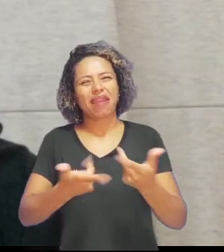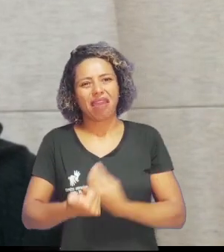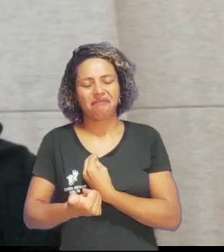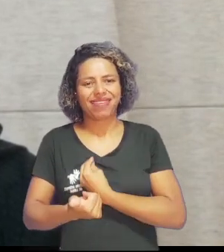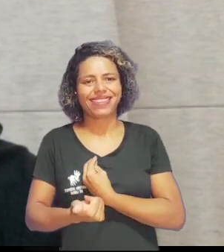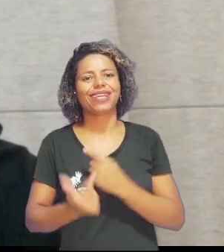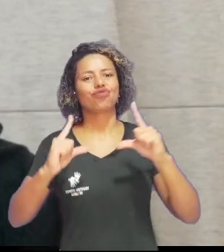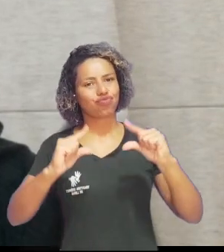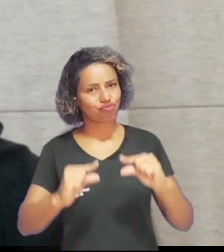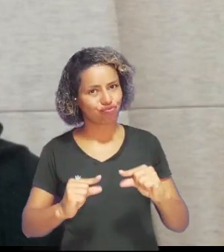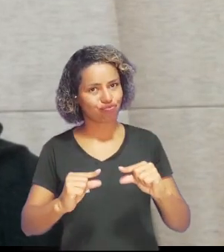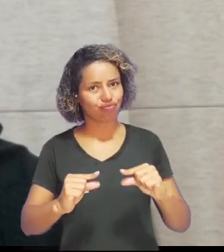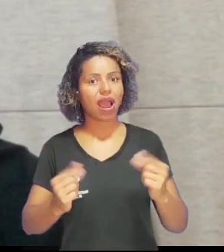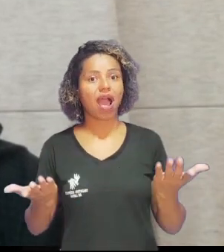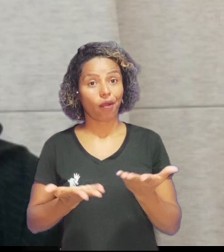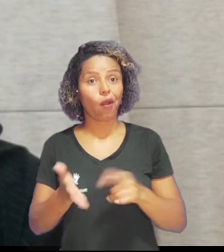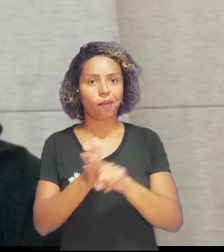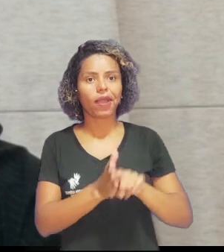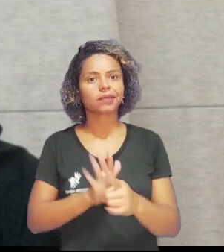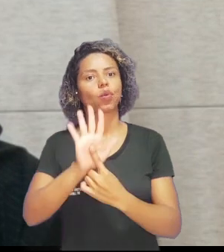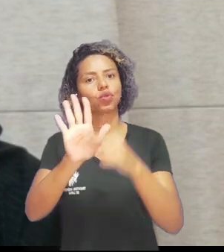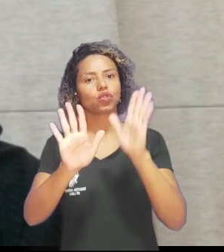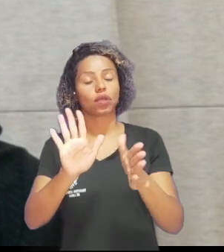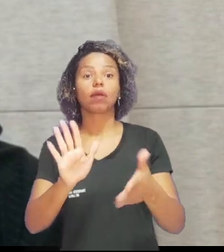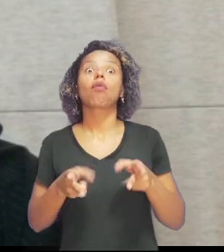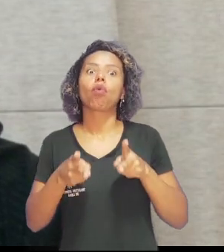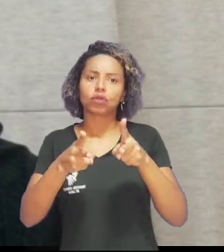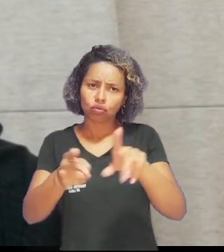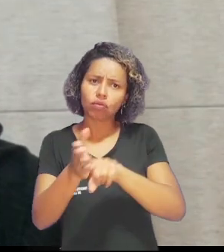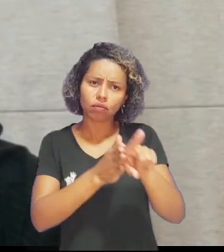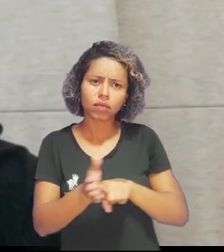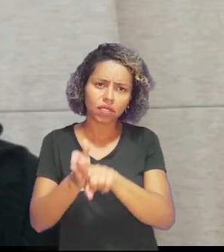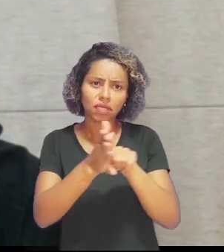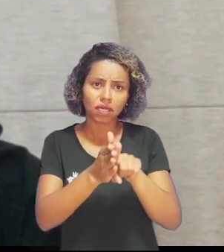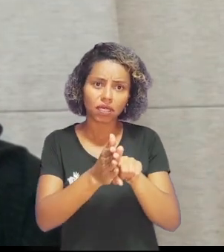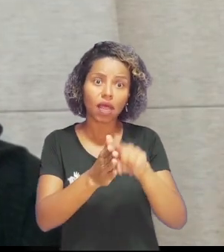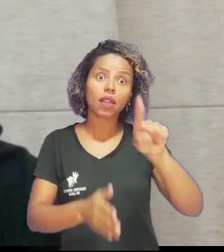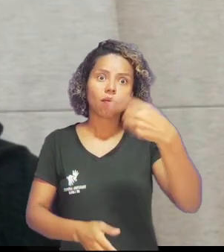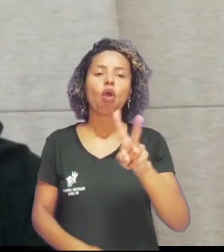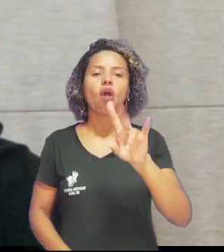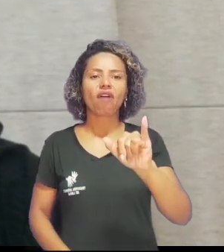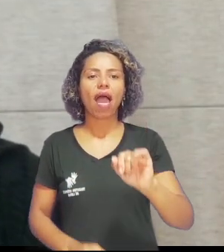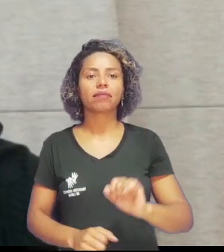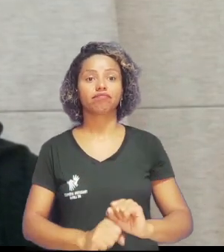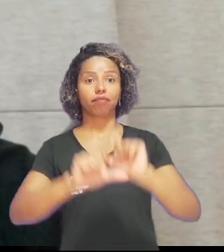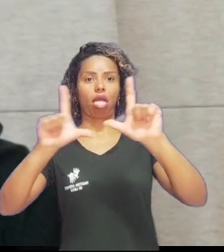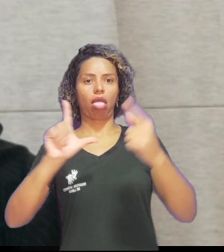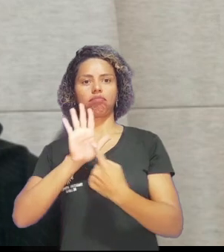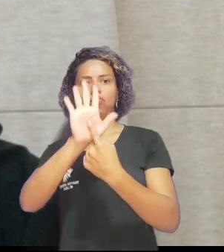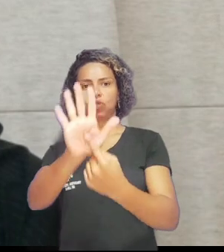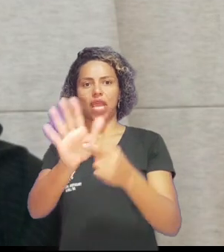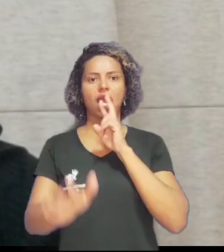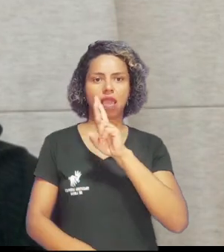sua qualidade de vida. Esses são nossos principais achados até o momento. A pesquisa ainda está em andamento e em breve estaremos